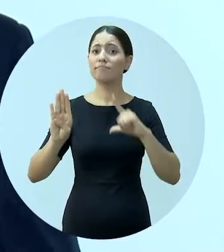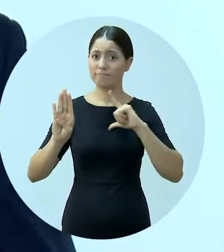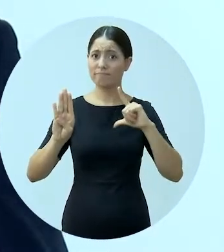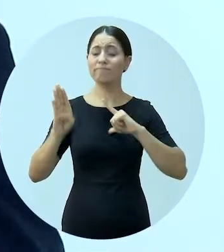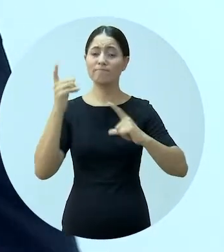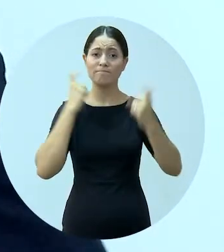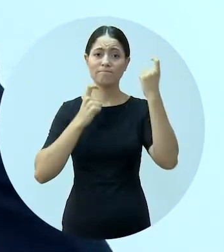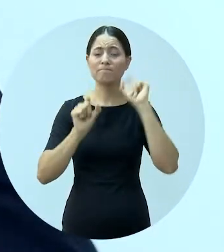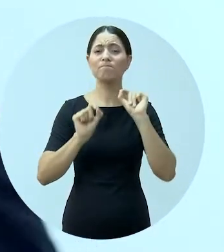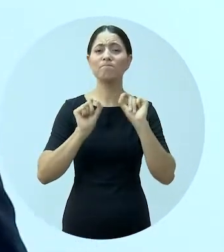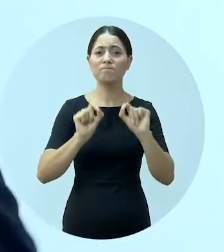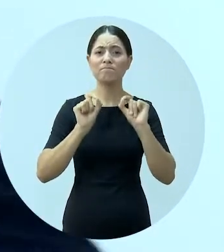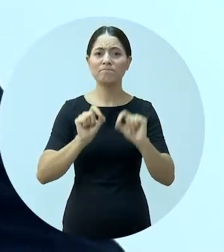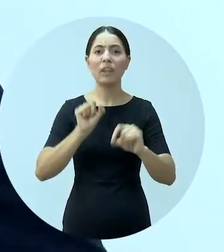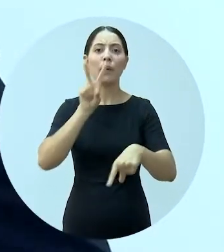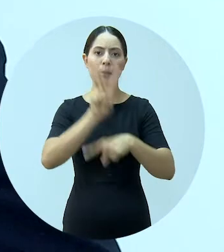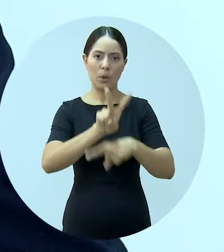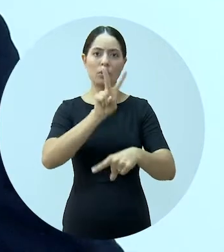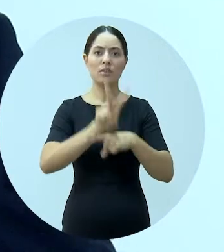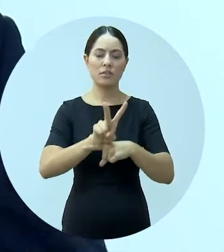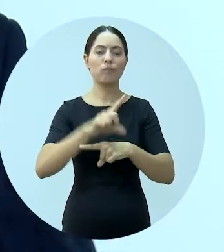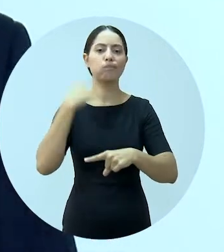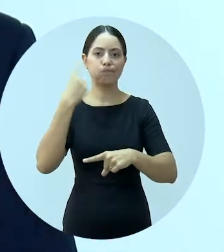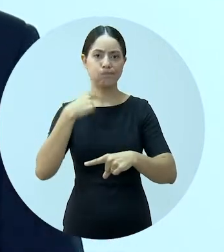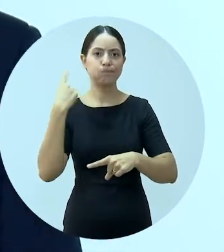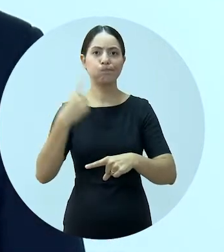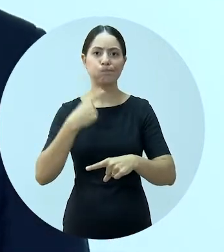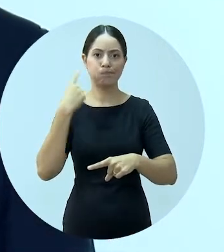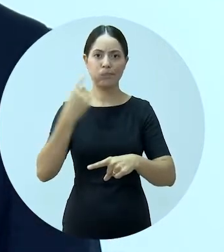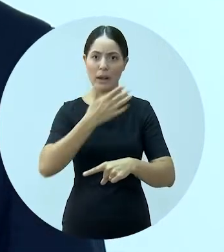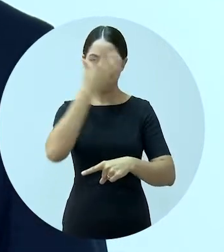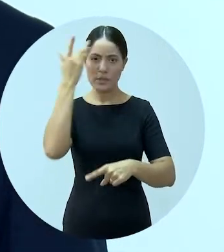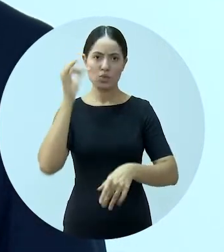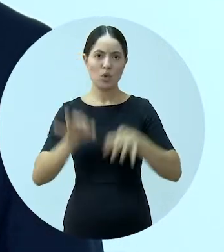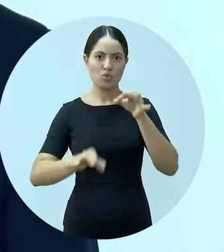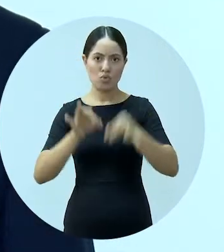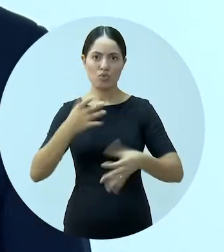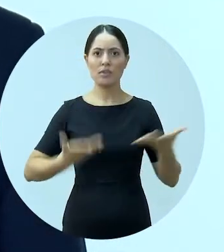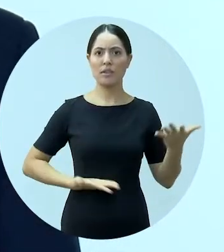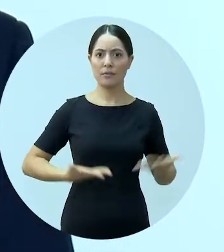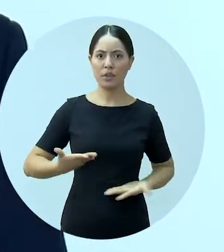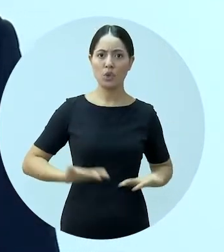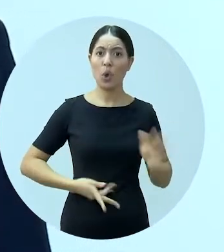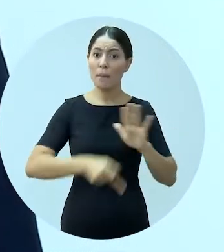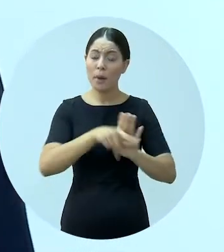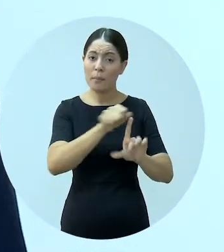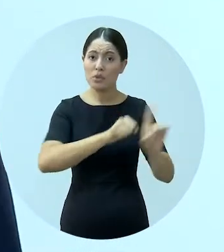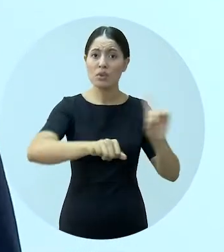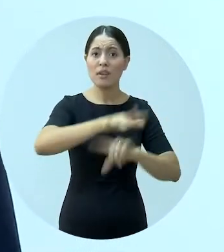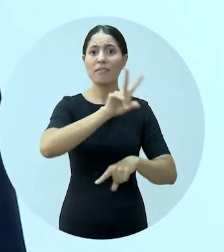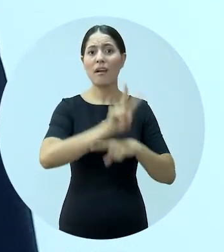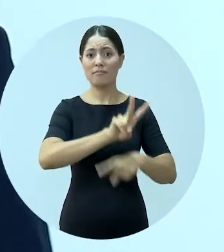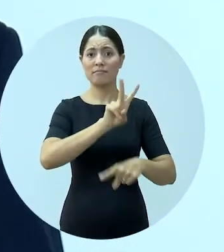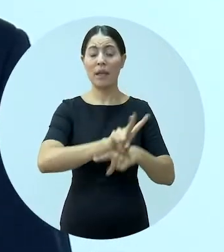Brasil, no sentido de preservar a vida dos advogados, dos magistrados, dos servidores e da própria sociedade, mas garantir